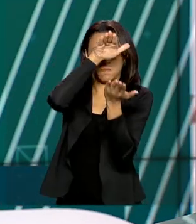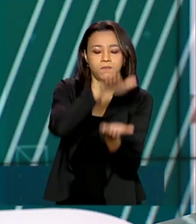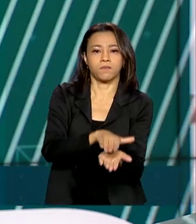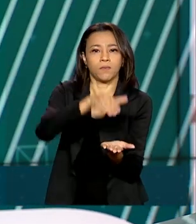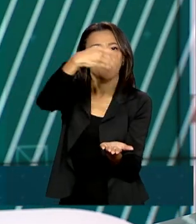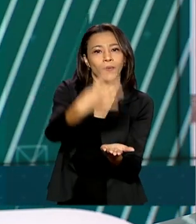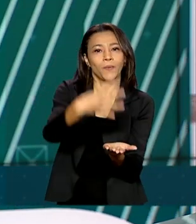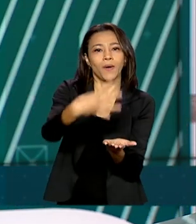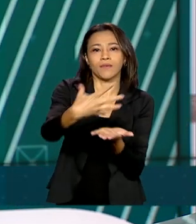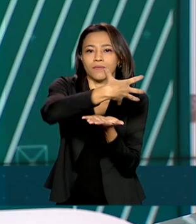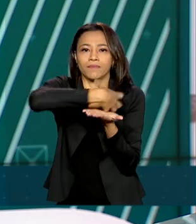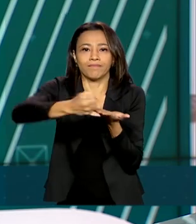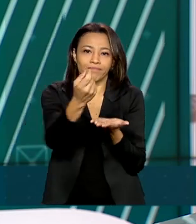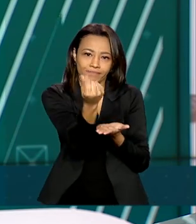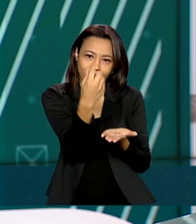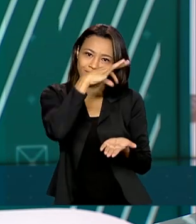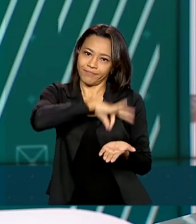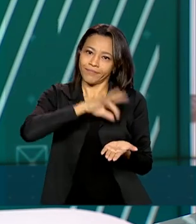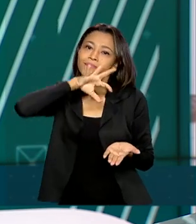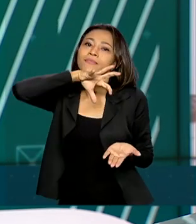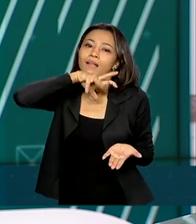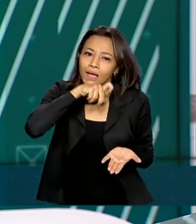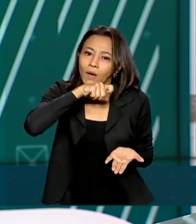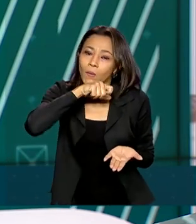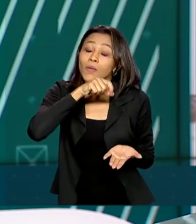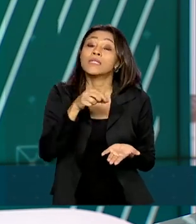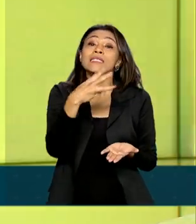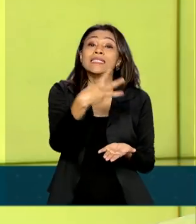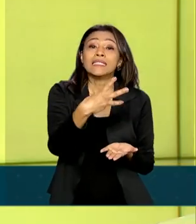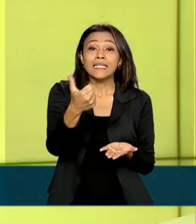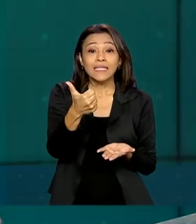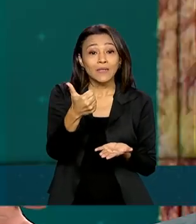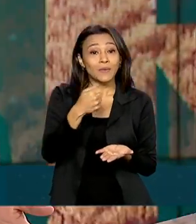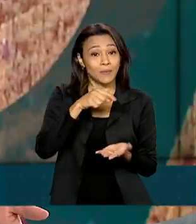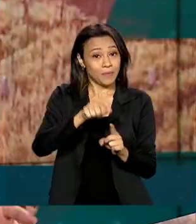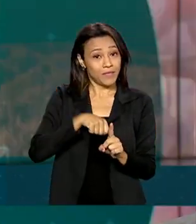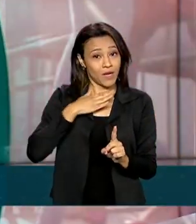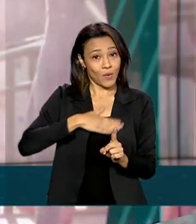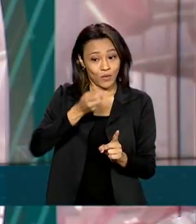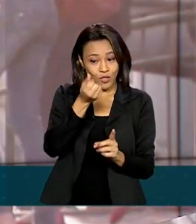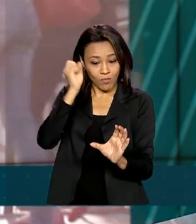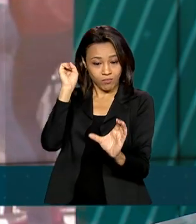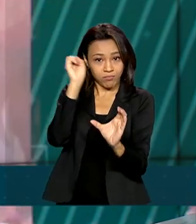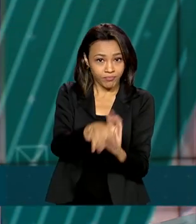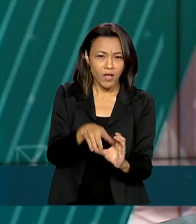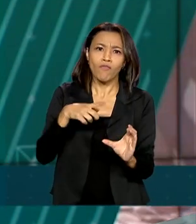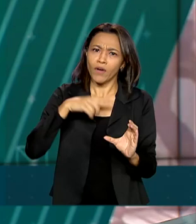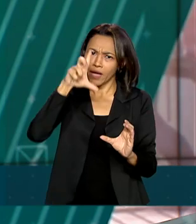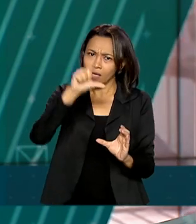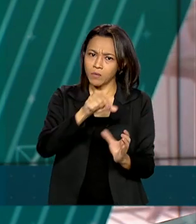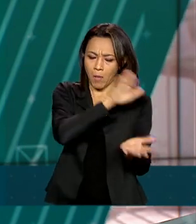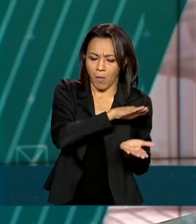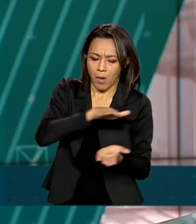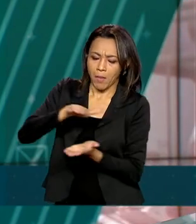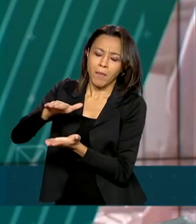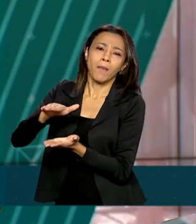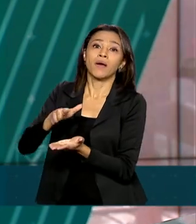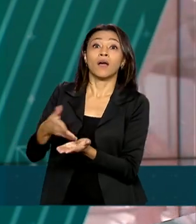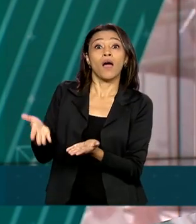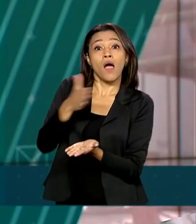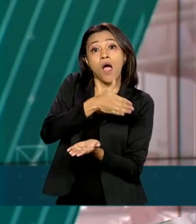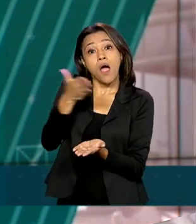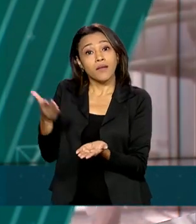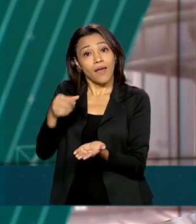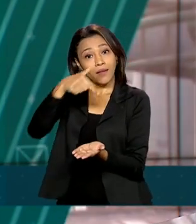do Imposto de Renda. O dinheiro será depositado em 31 de agosto. Neste ano, foi reduzido o número de lotes de restituição de